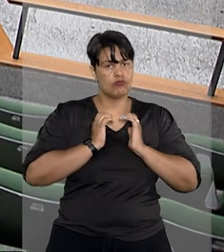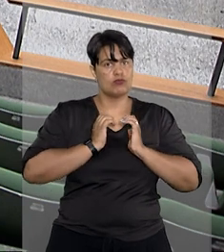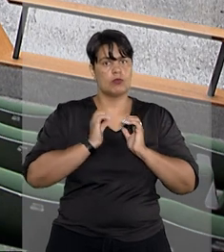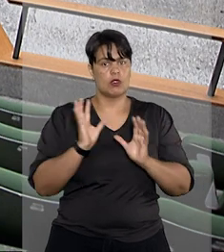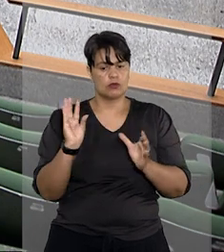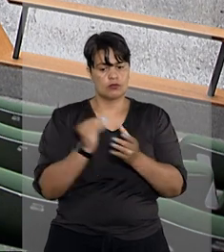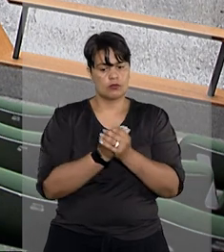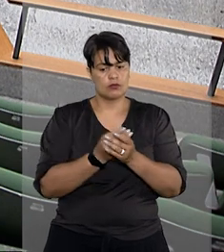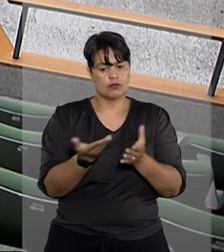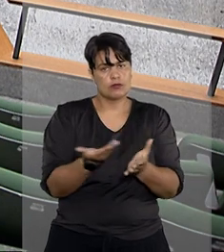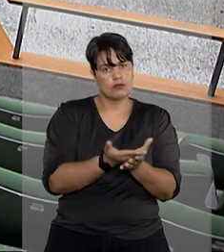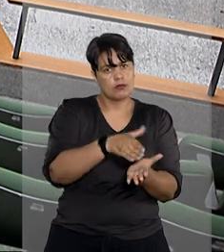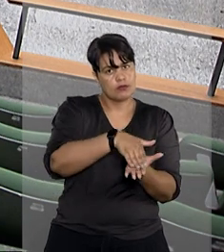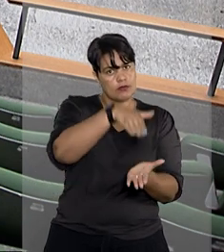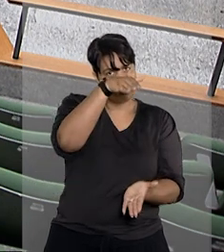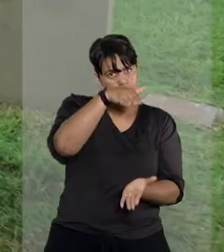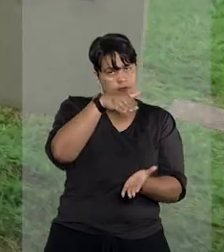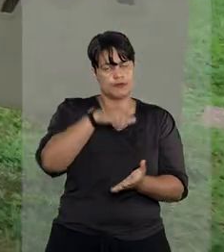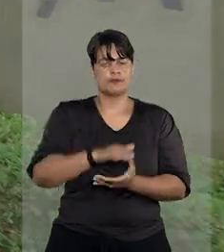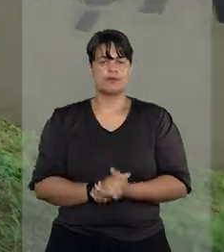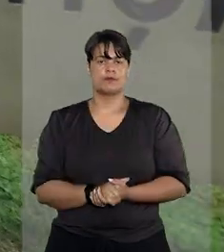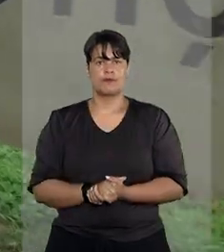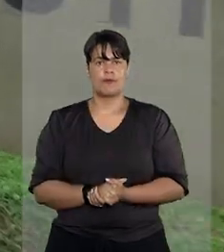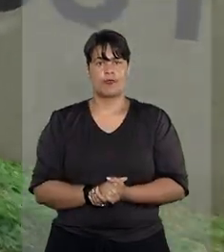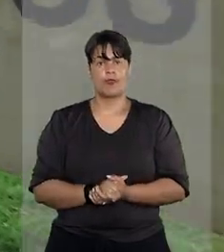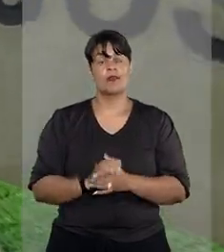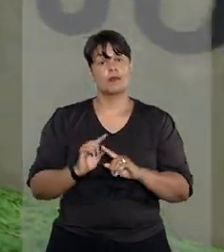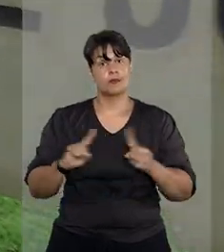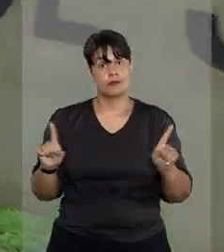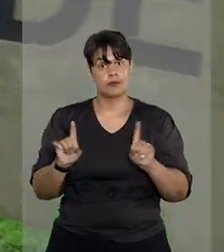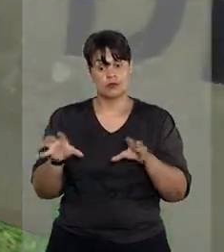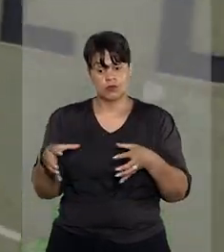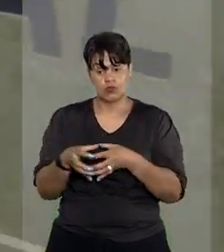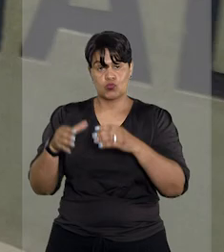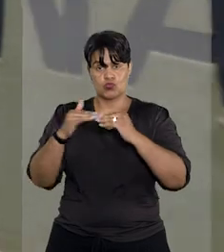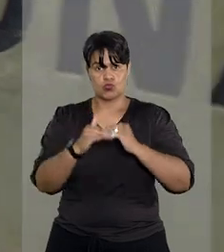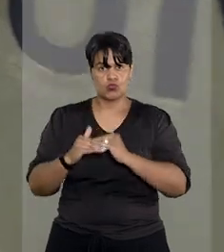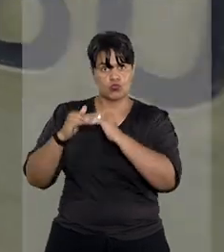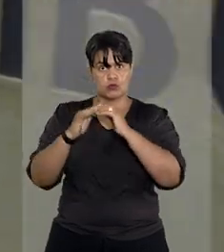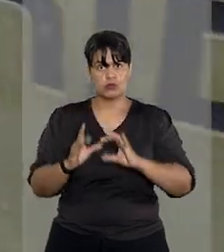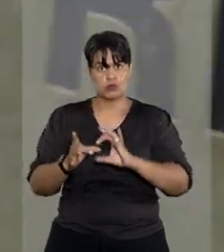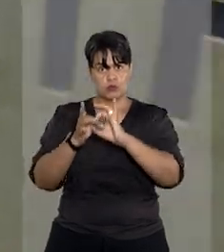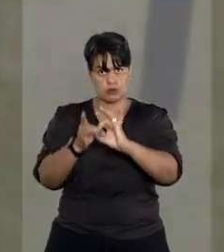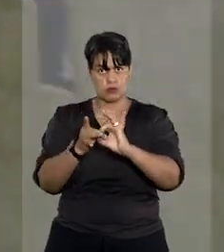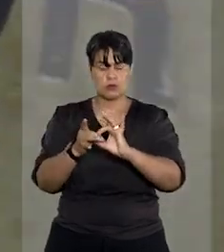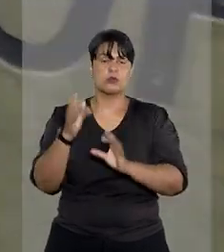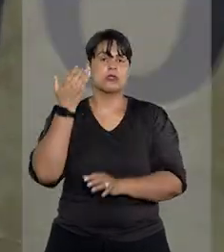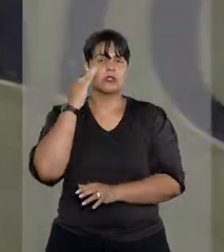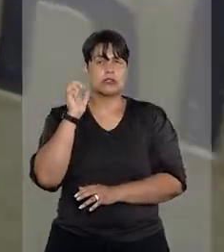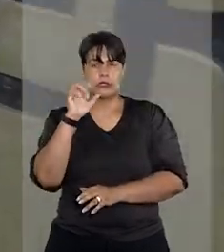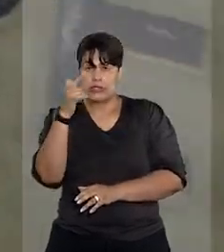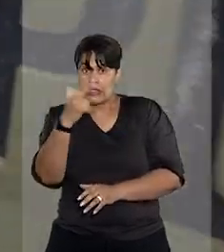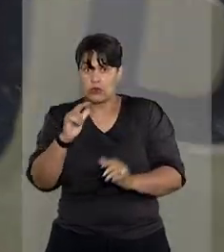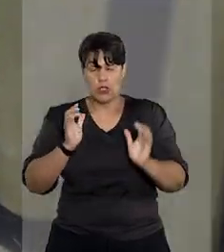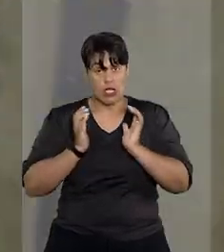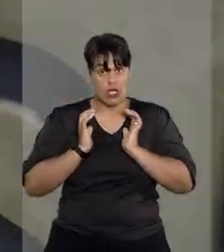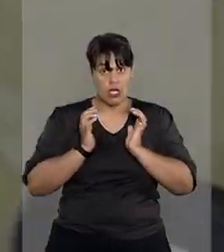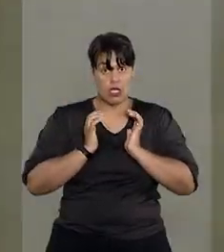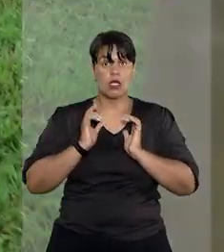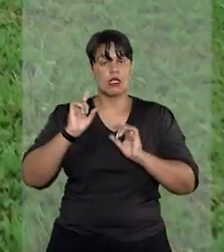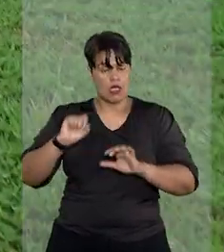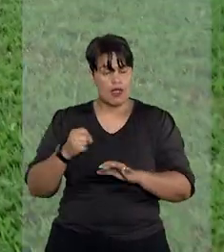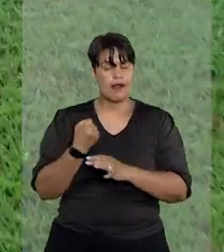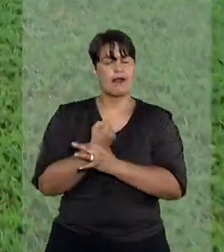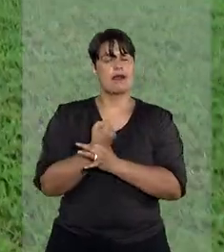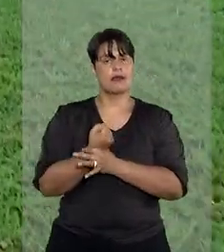autos da respectiva execução fiscal. Por unanimidade, os ministros entenderam que, não havendo penhora, garante-se o